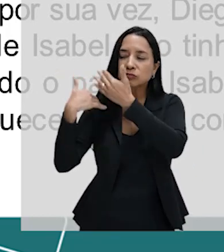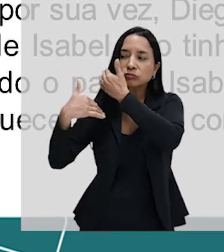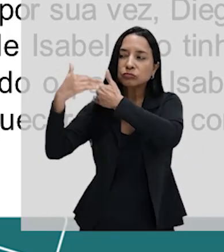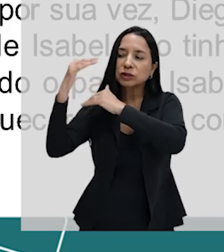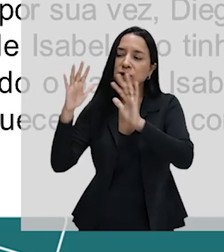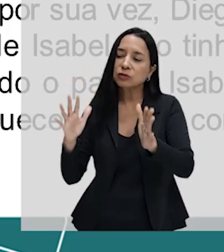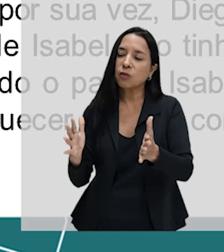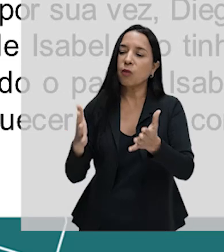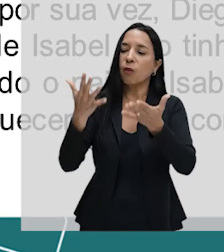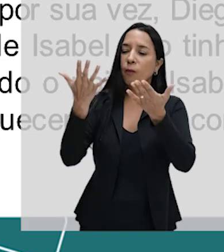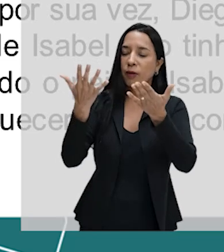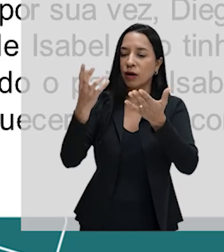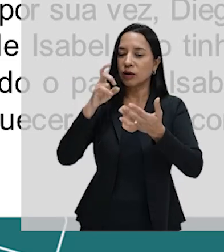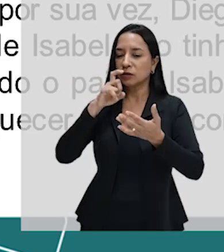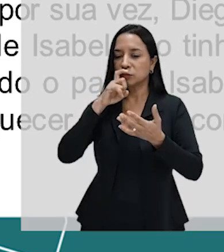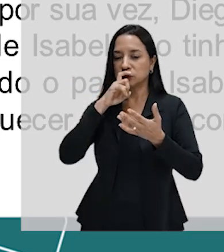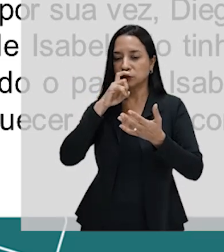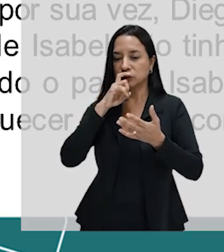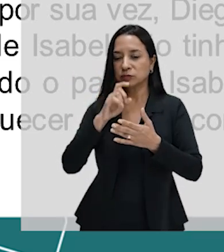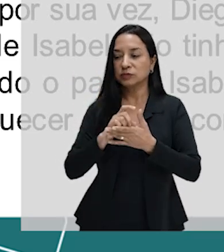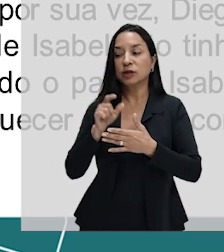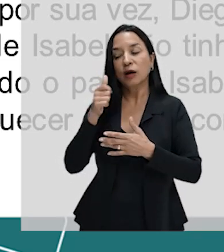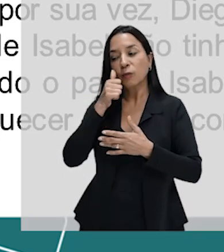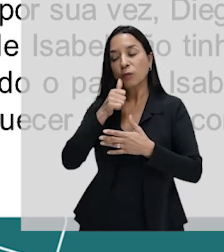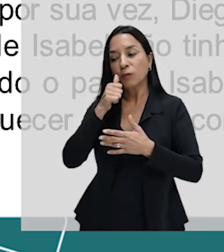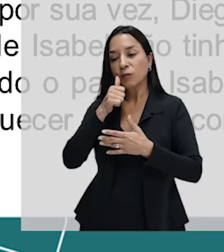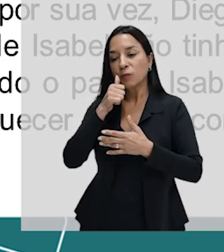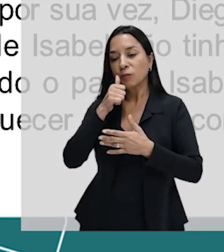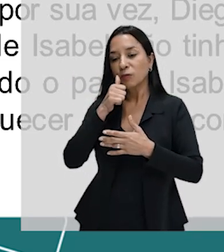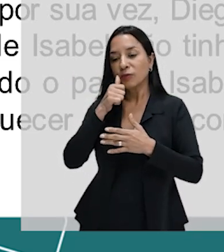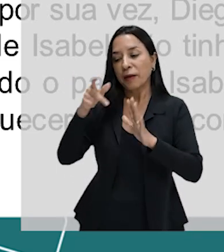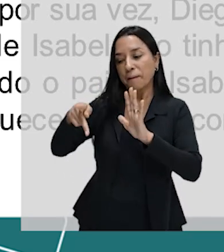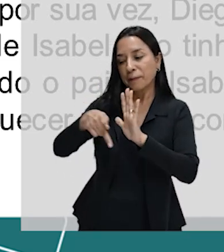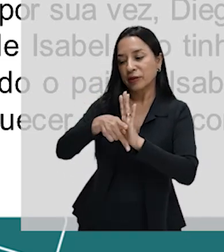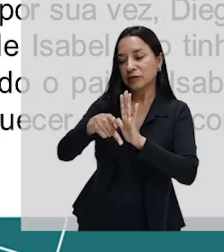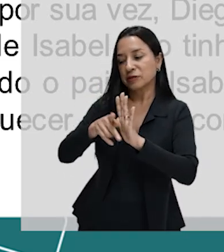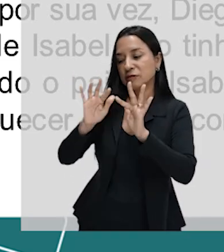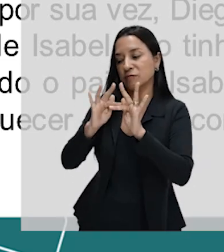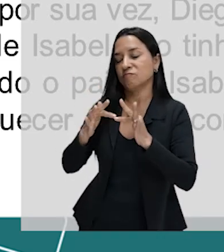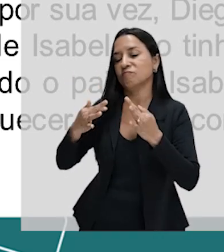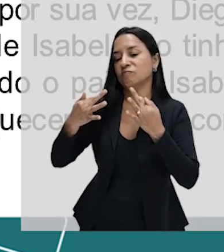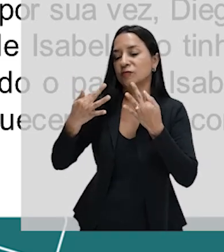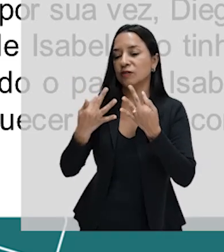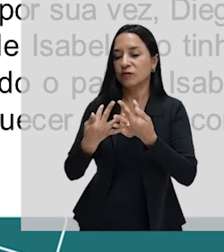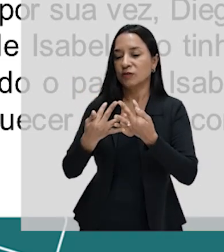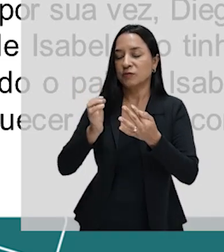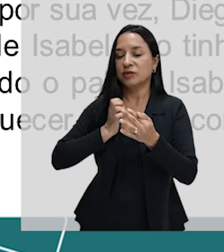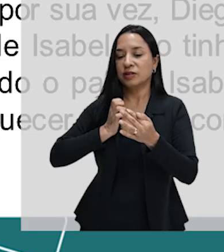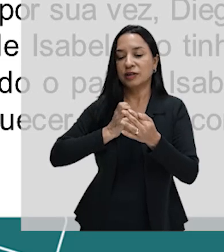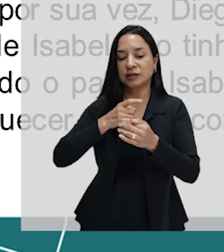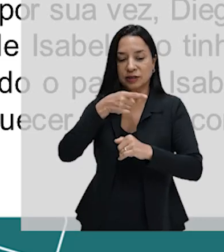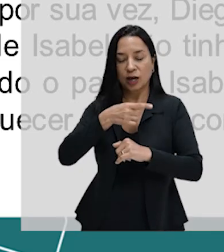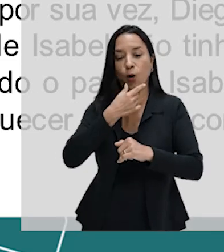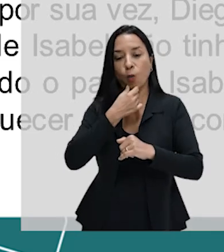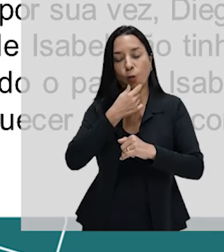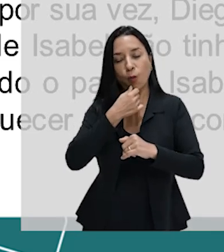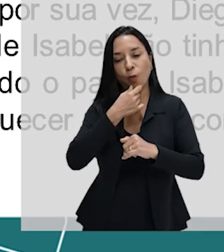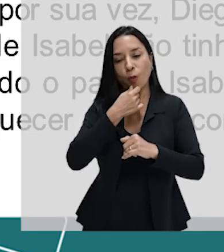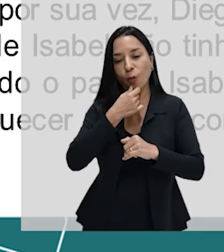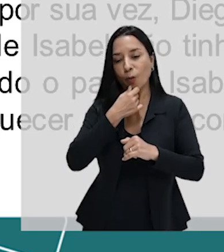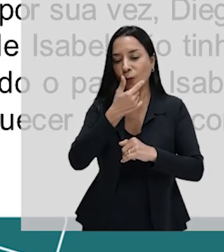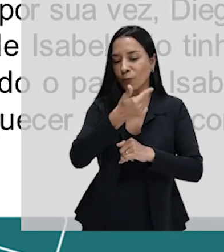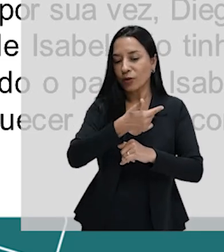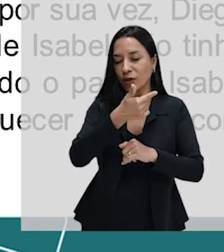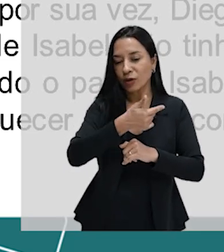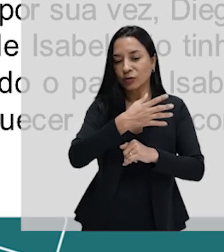Isabel era descendente de uma família muito rica e abastada. Mas, por sua vez, Diego era o segundo filho